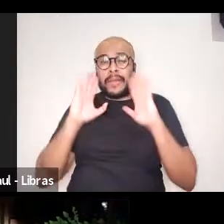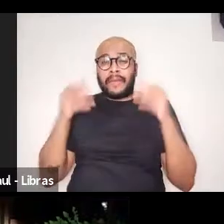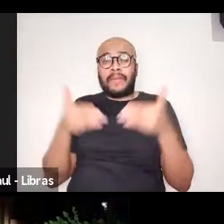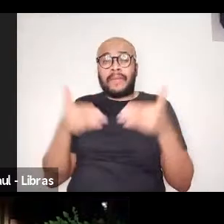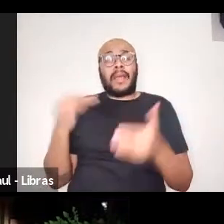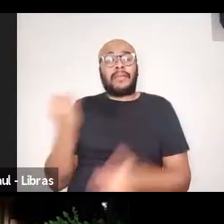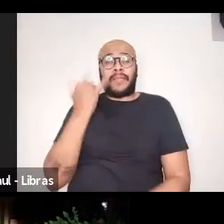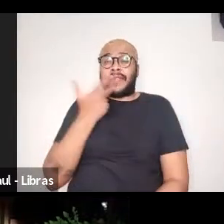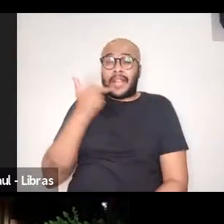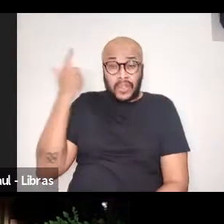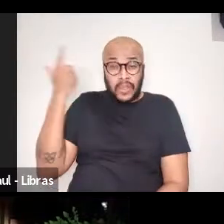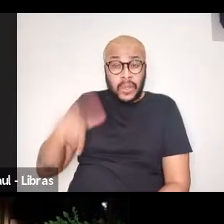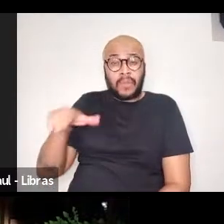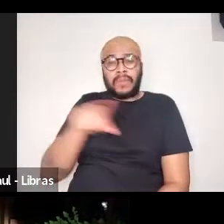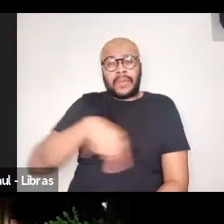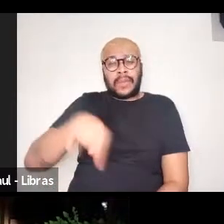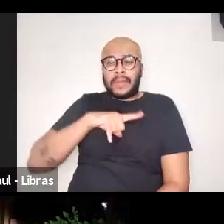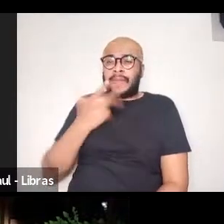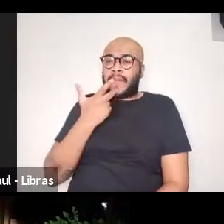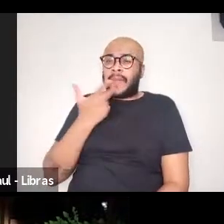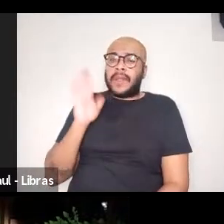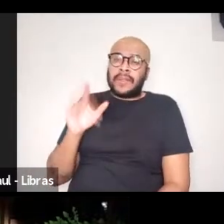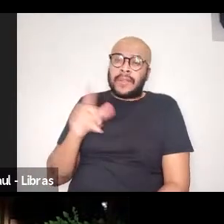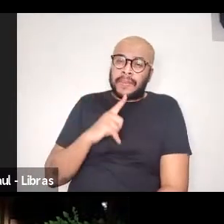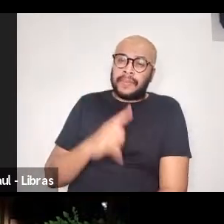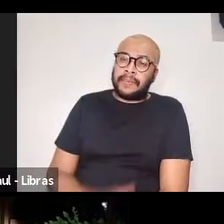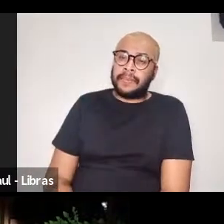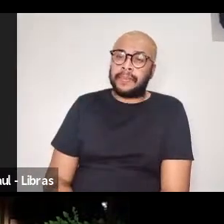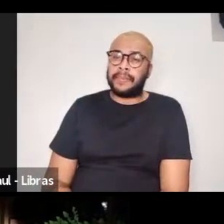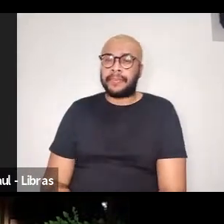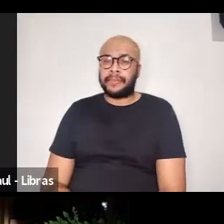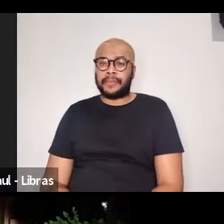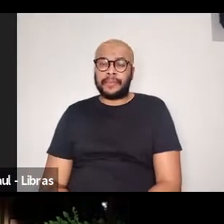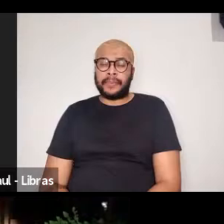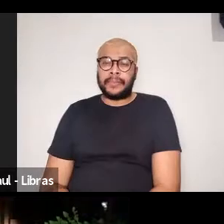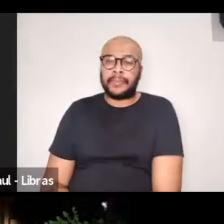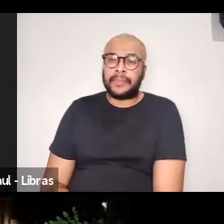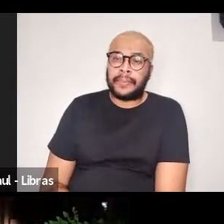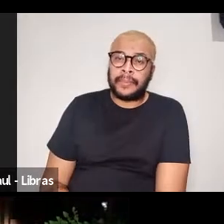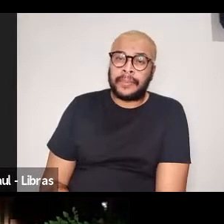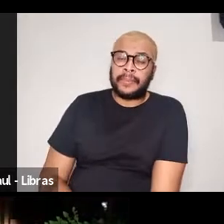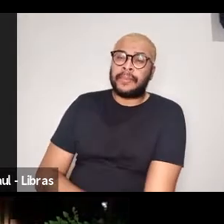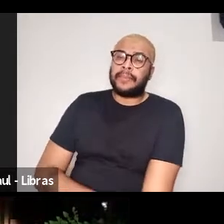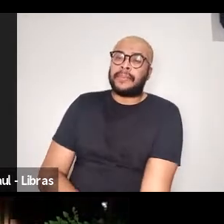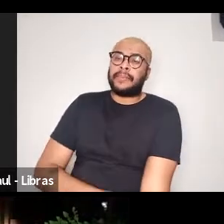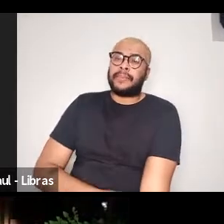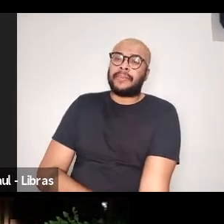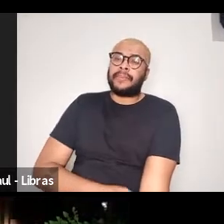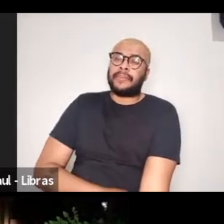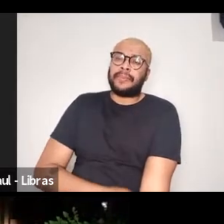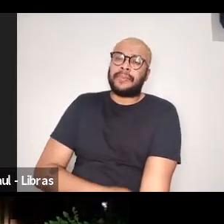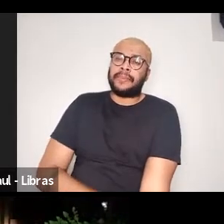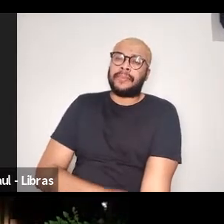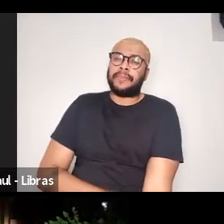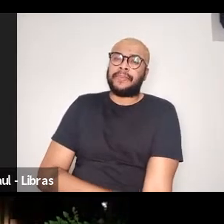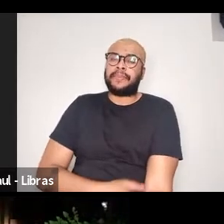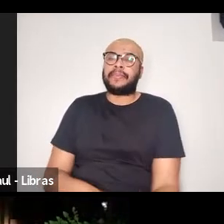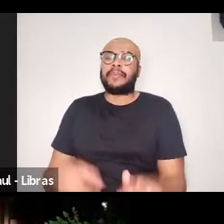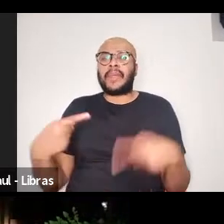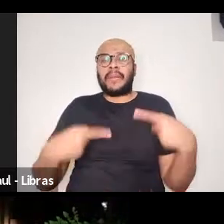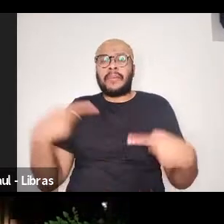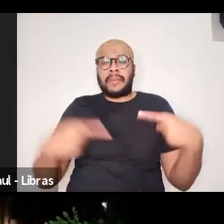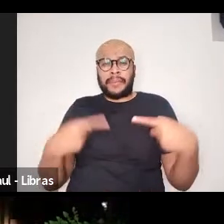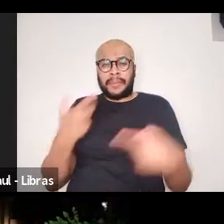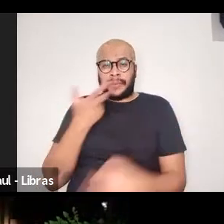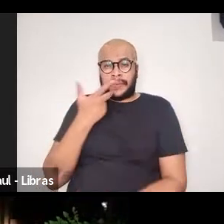quando eu dizia que uma resenha situa o leitor no debate, era disso que eu estava falando.